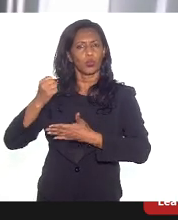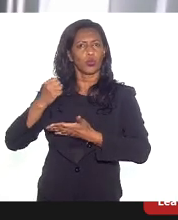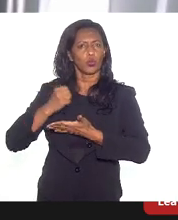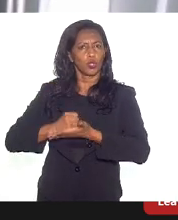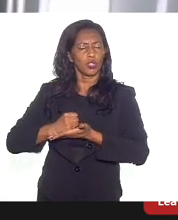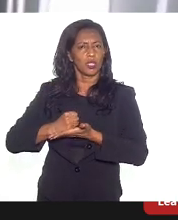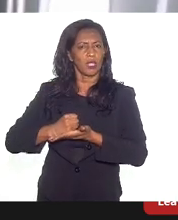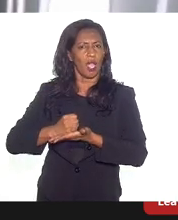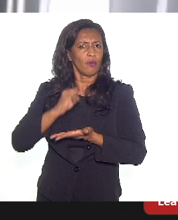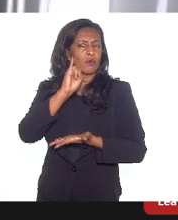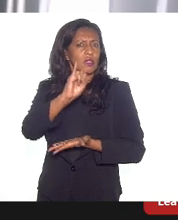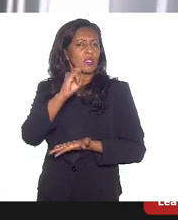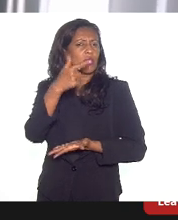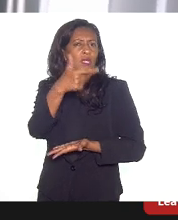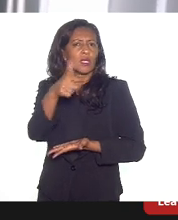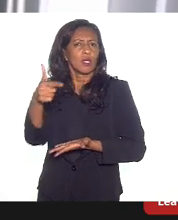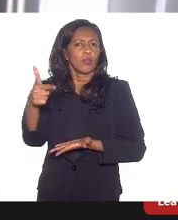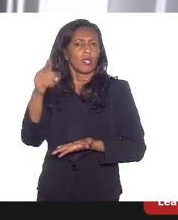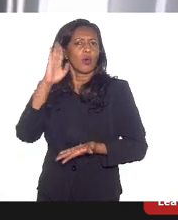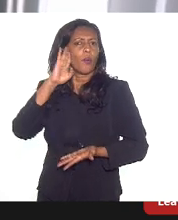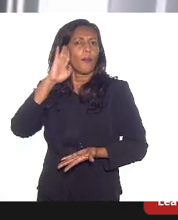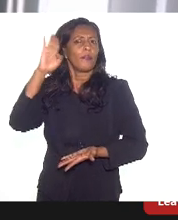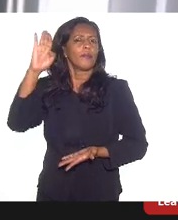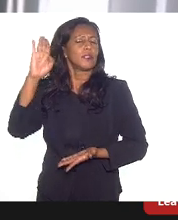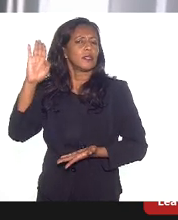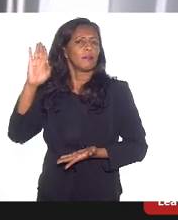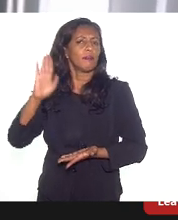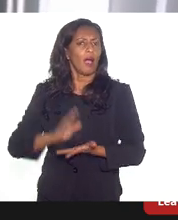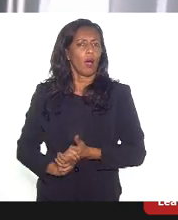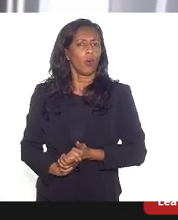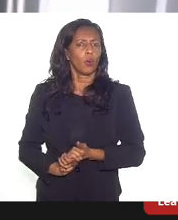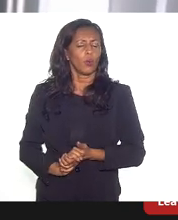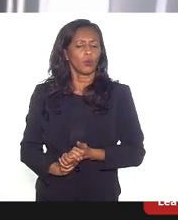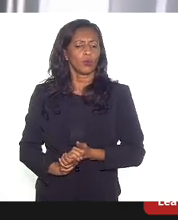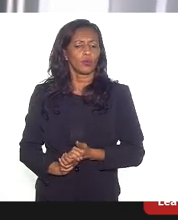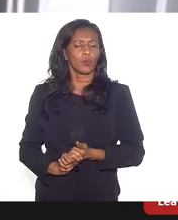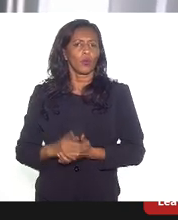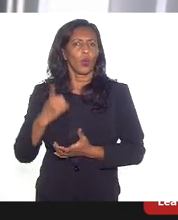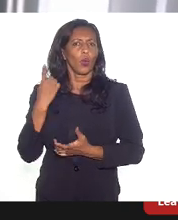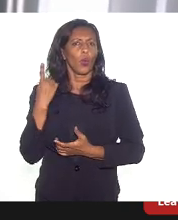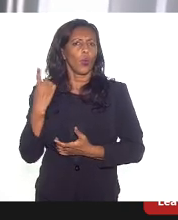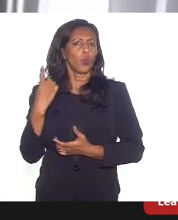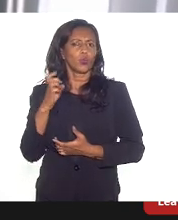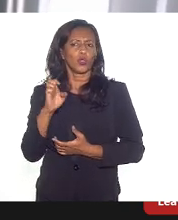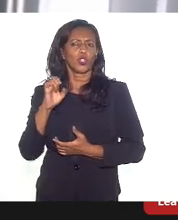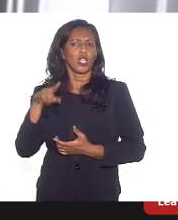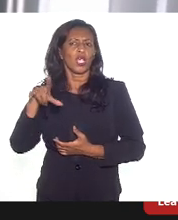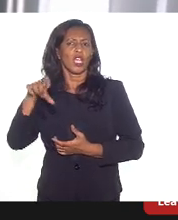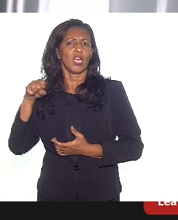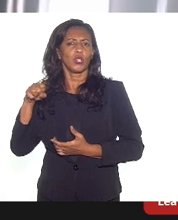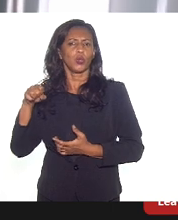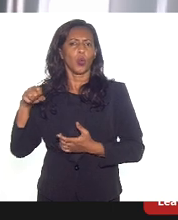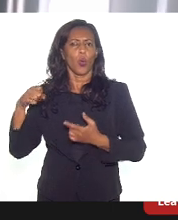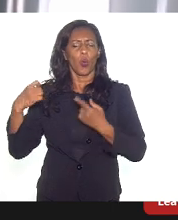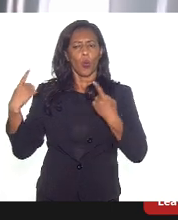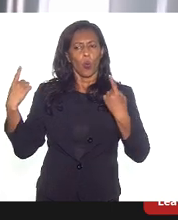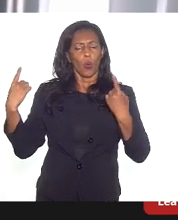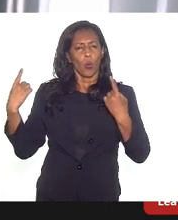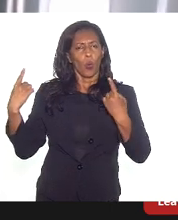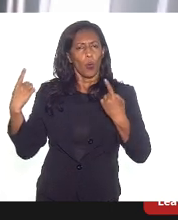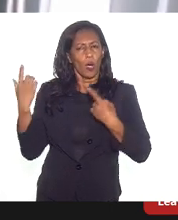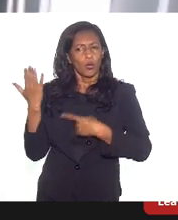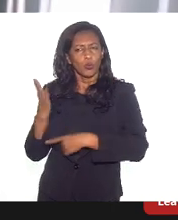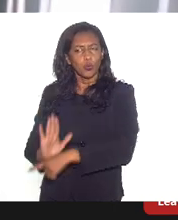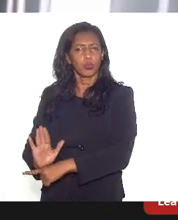sem que a gente tenha como prioridade um dos eixos desse projeto de desenvolvimento, o combate à desigualdade, à